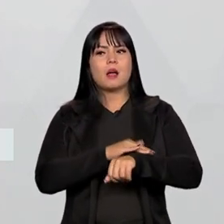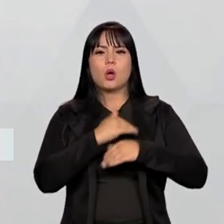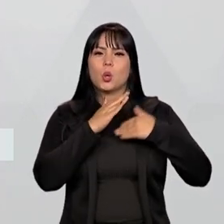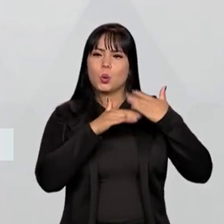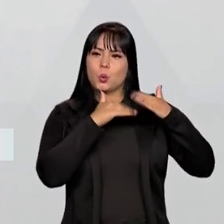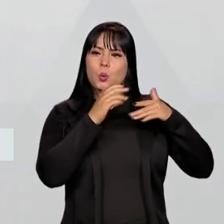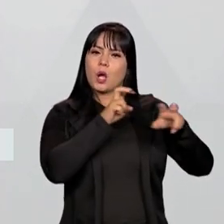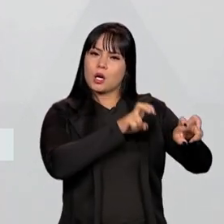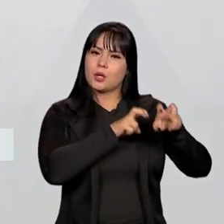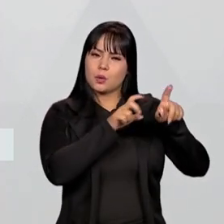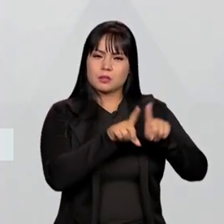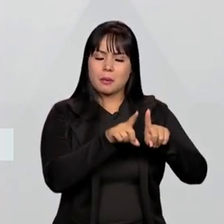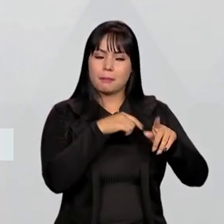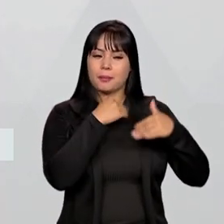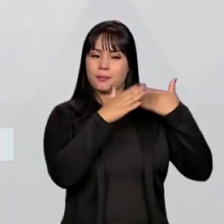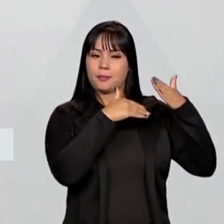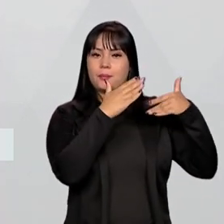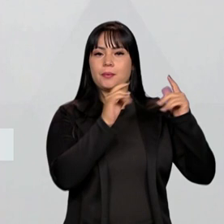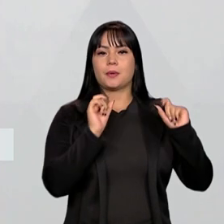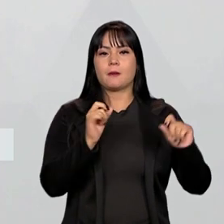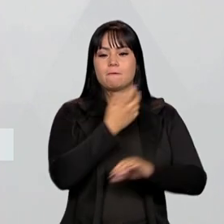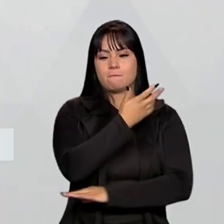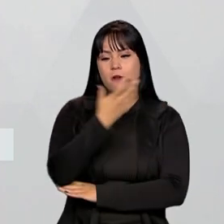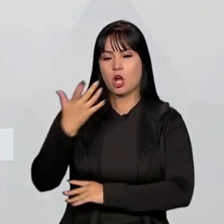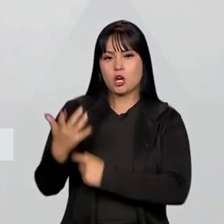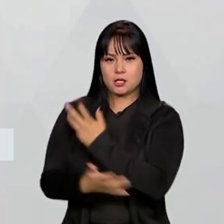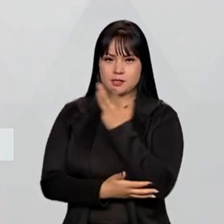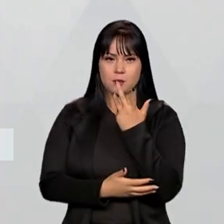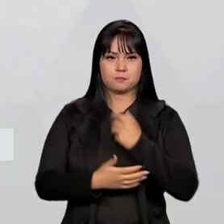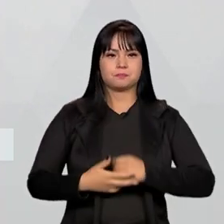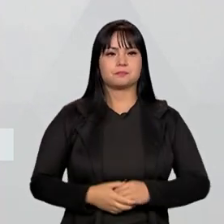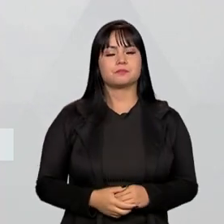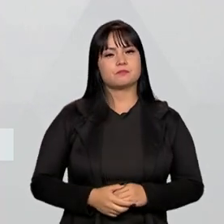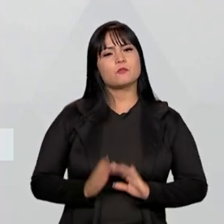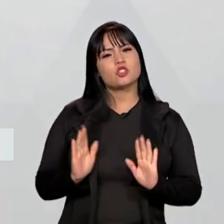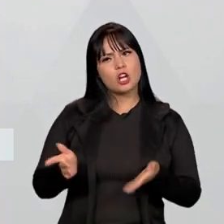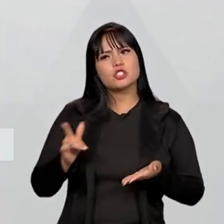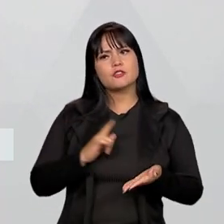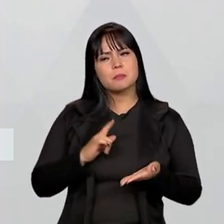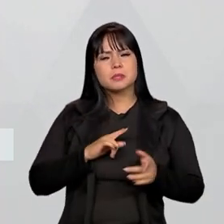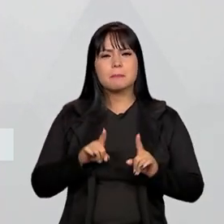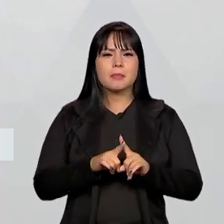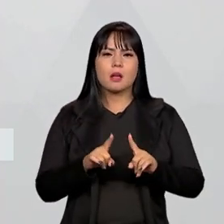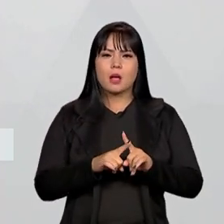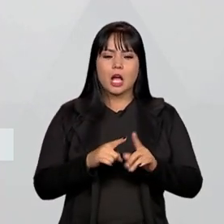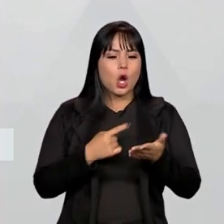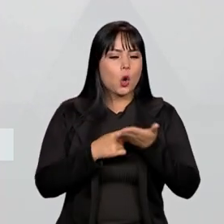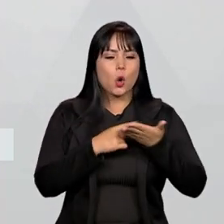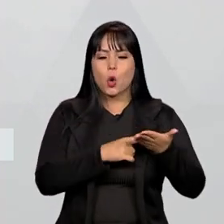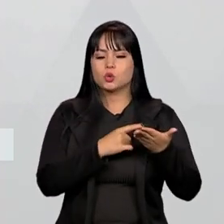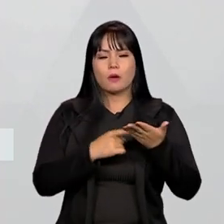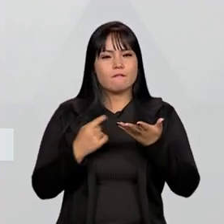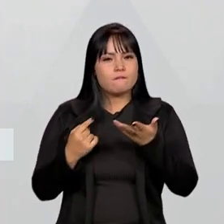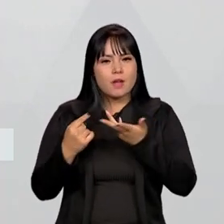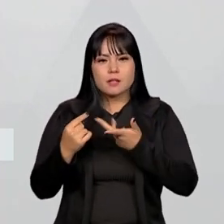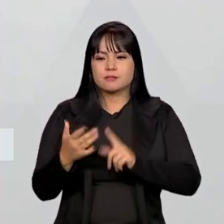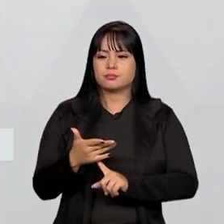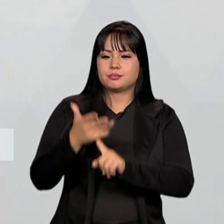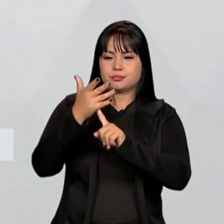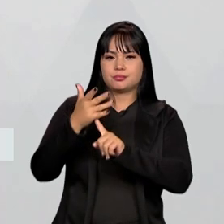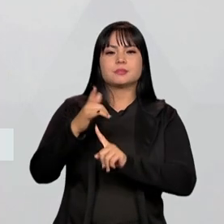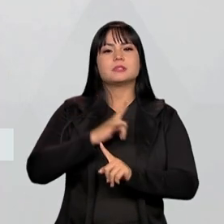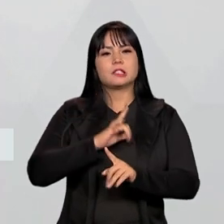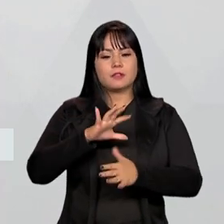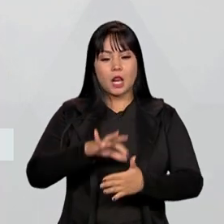potência agrícola e uma potência florestal. E como tivemos também vários acordos tecnológicos que